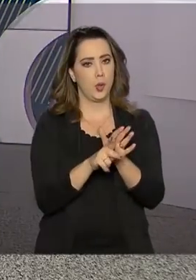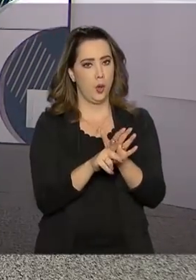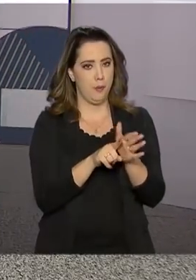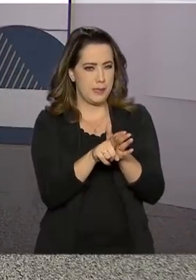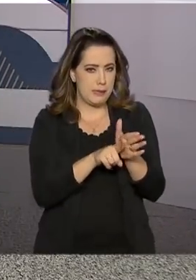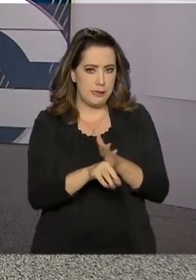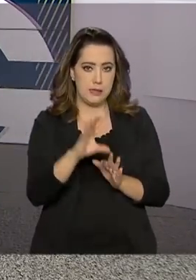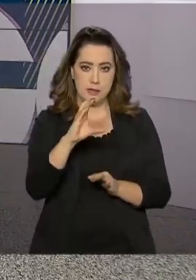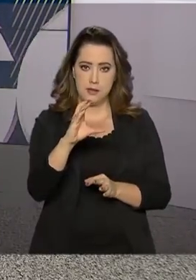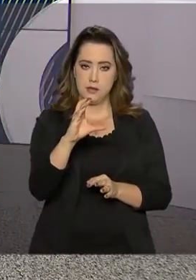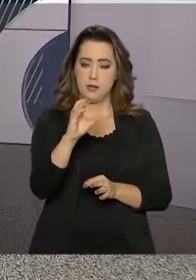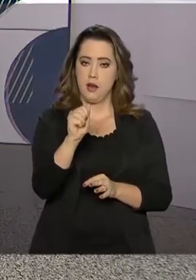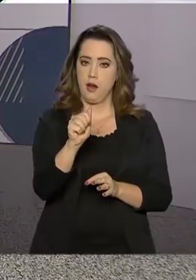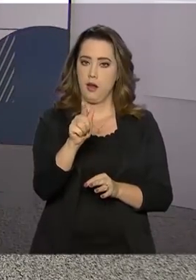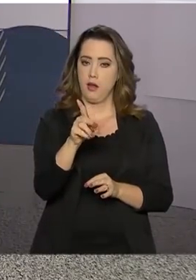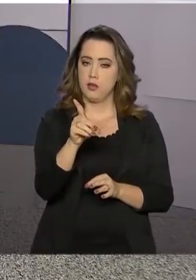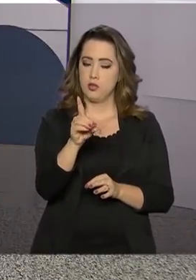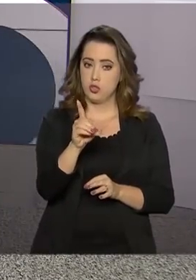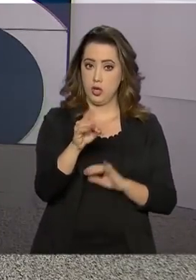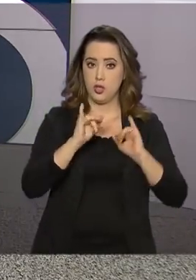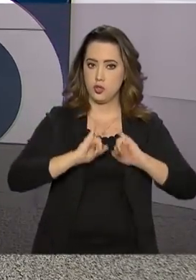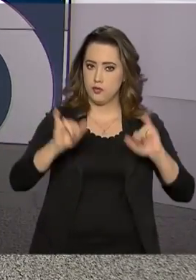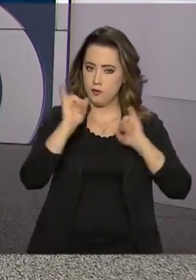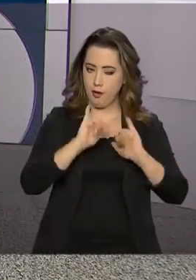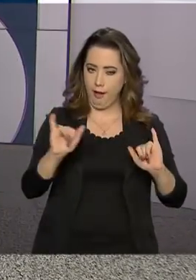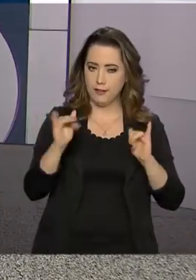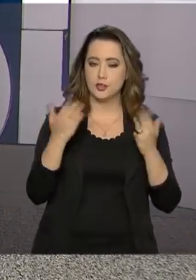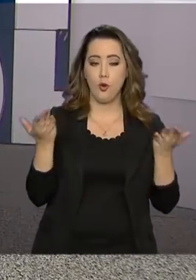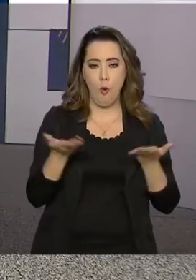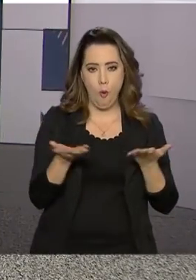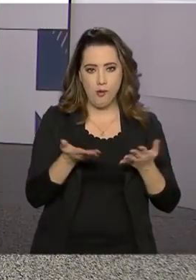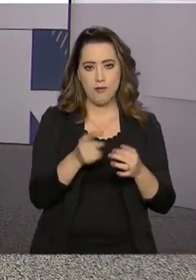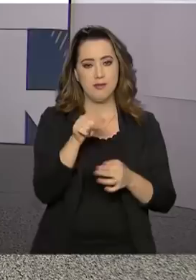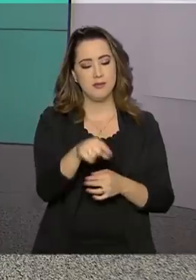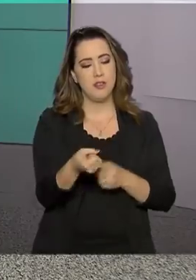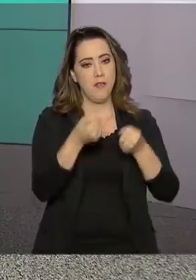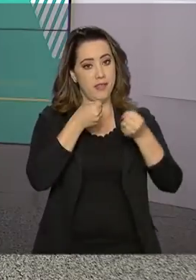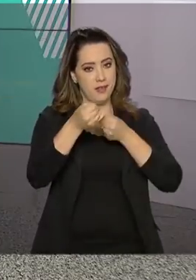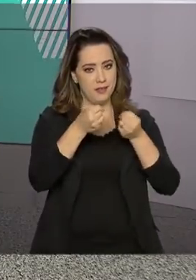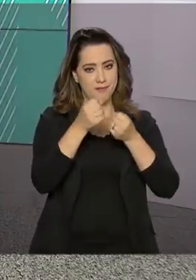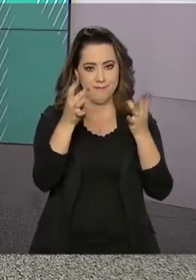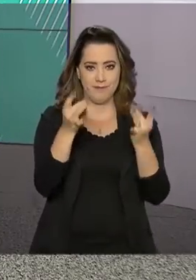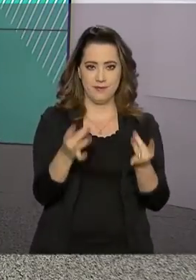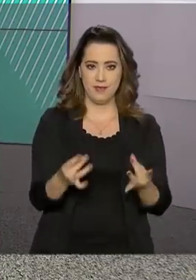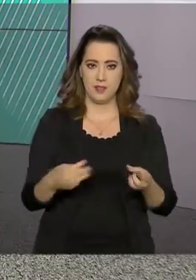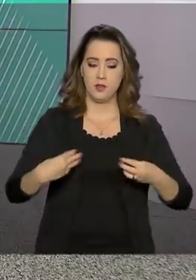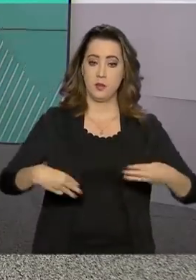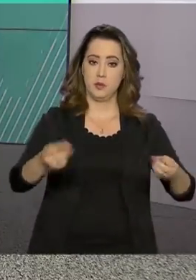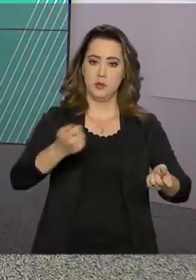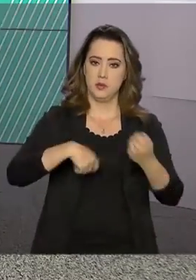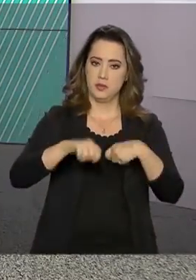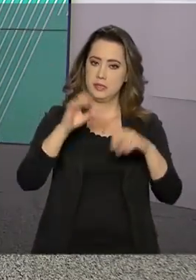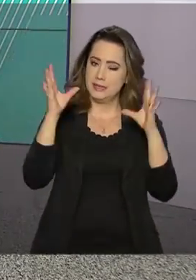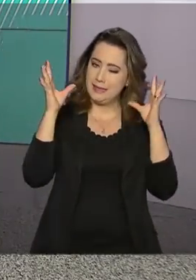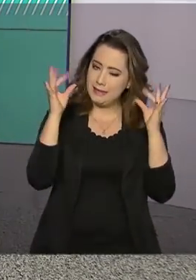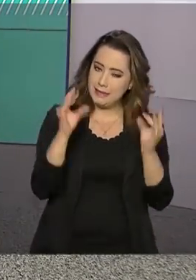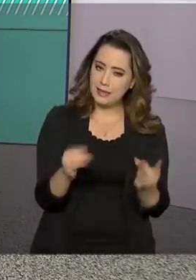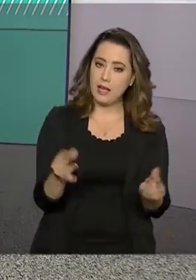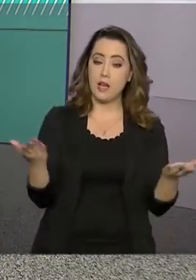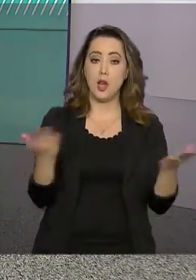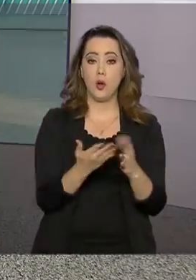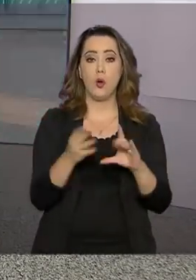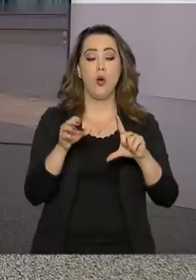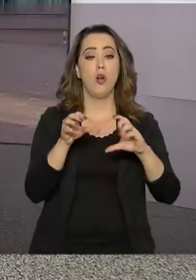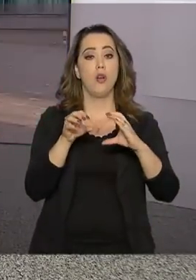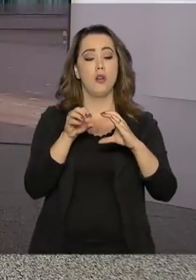Geral de Empregados e Desempregados, divulgado agora há pouco. E o repórter Pablo Mundin está no Ministério da Economia e traz mais